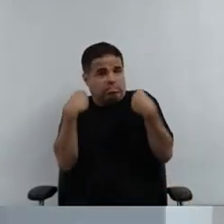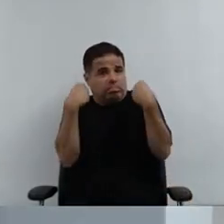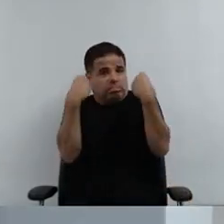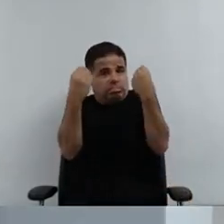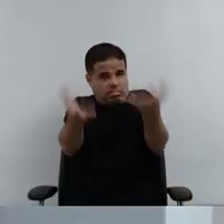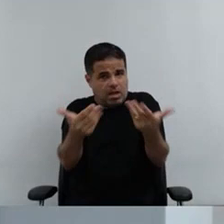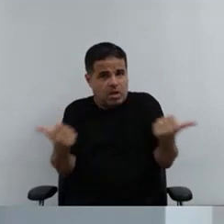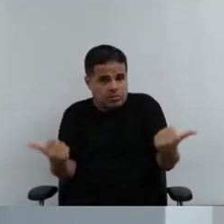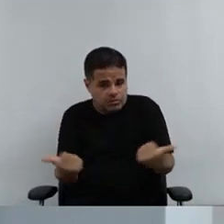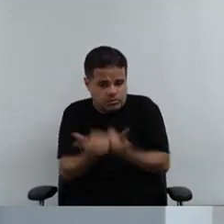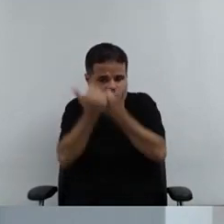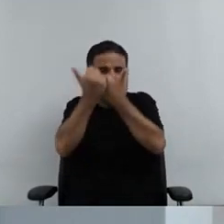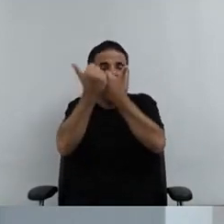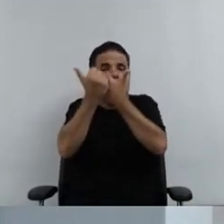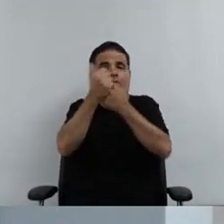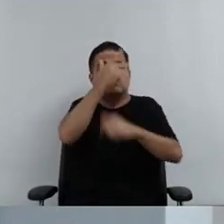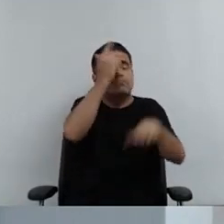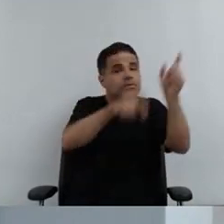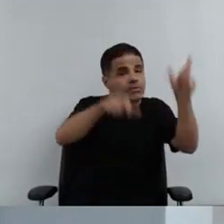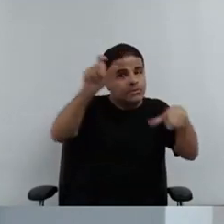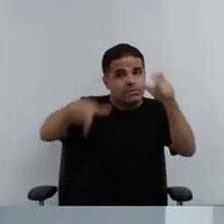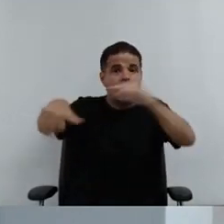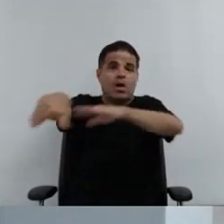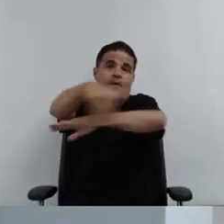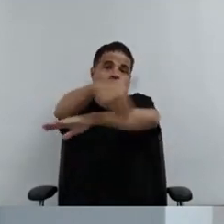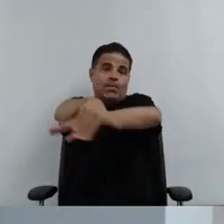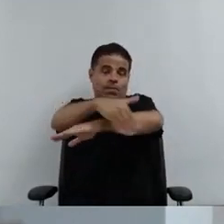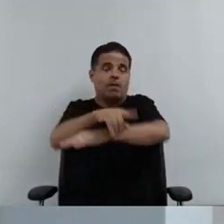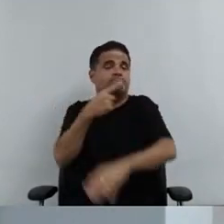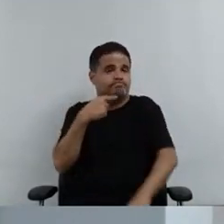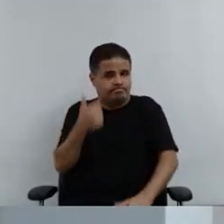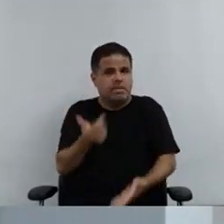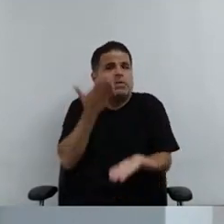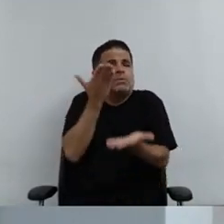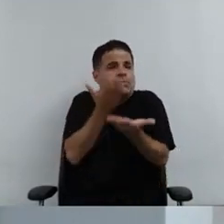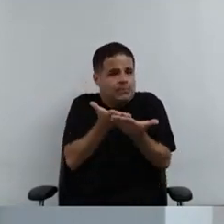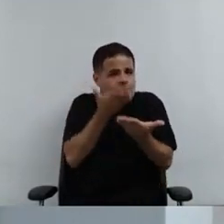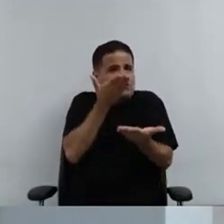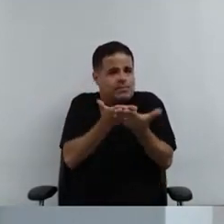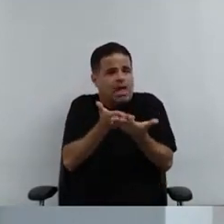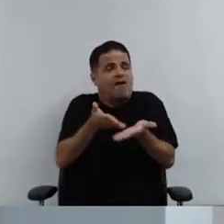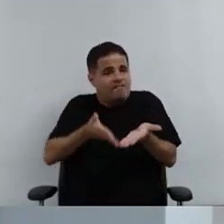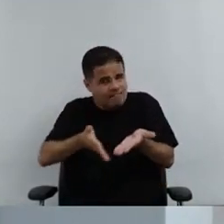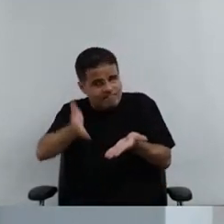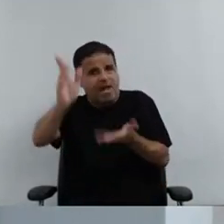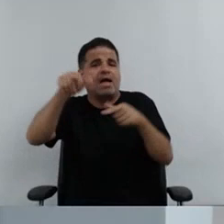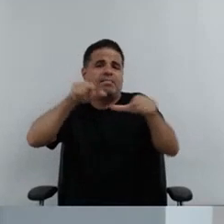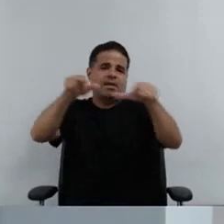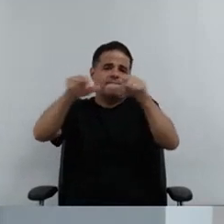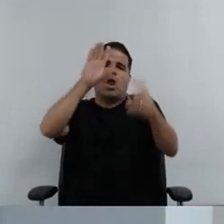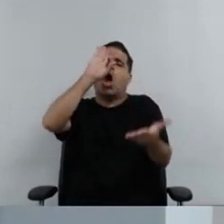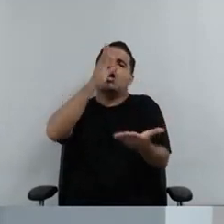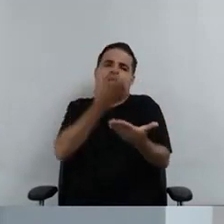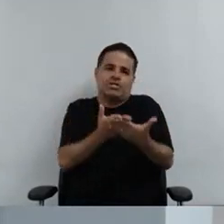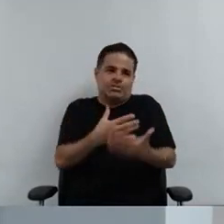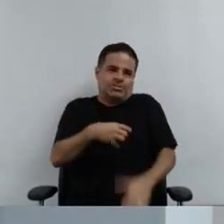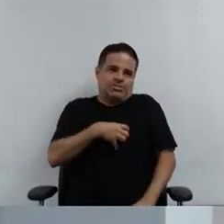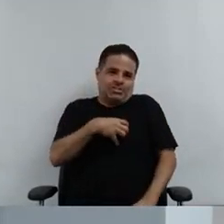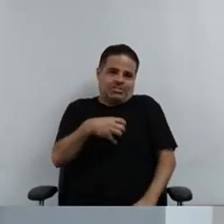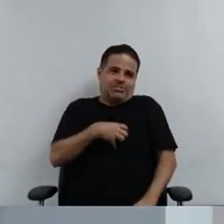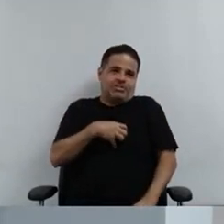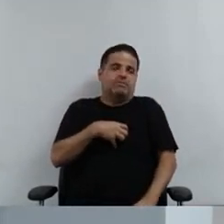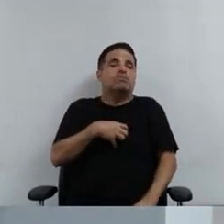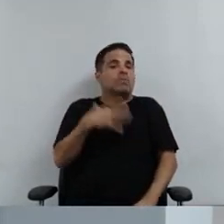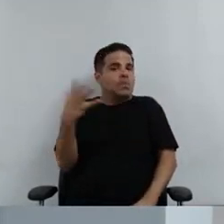estrutural muito bom para a população de rua. Então, sim, vai estudar, vai trabalhar, e eu acredito que dessa forma, sim,